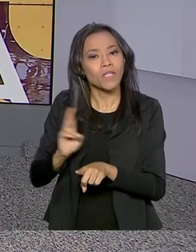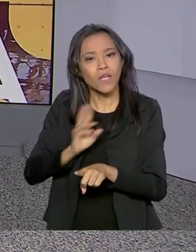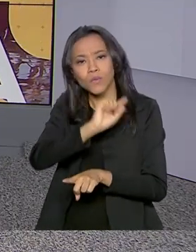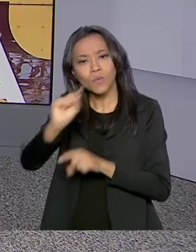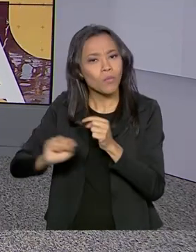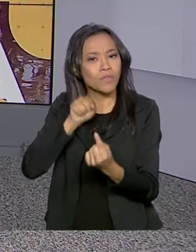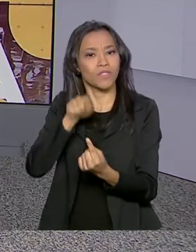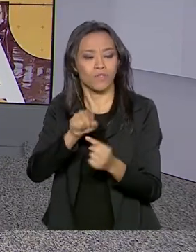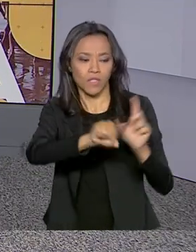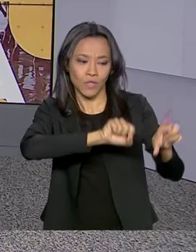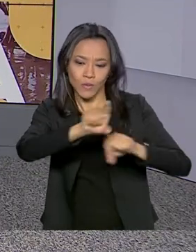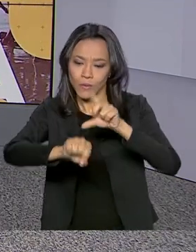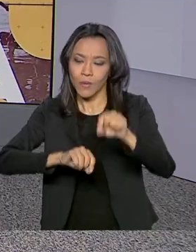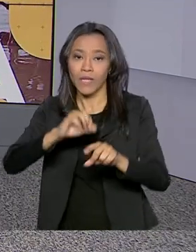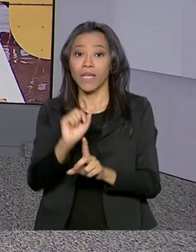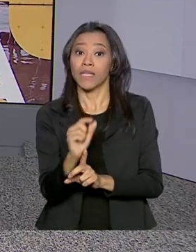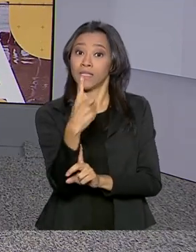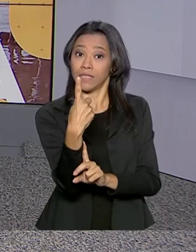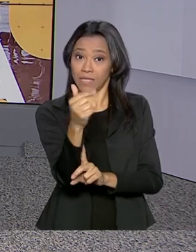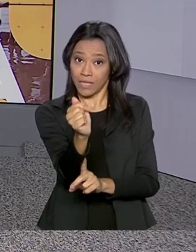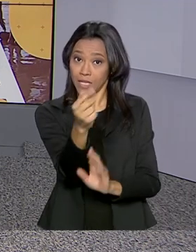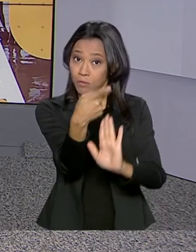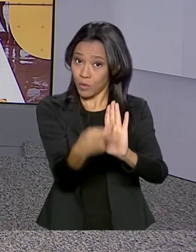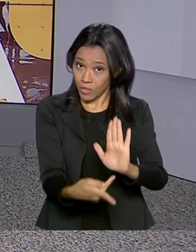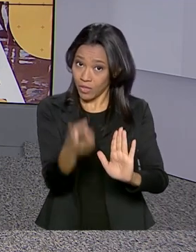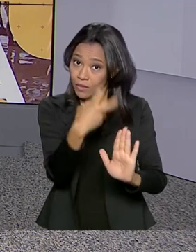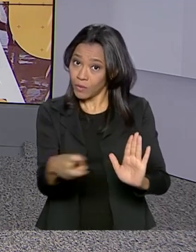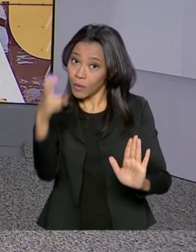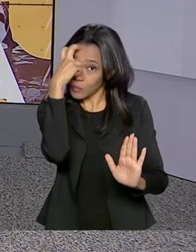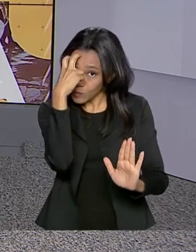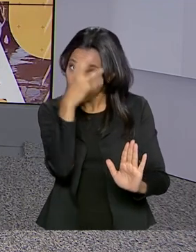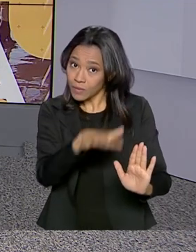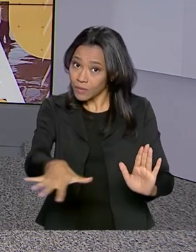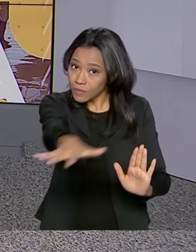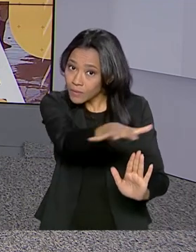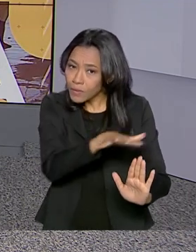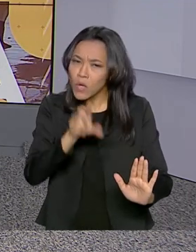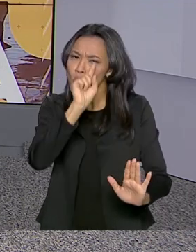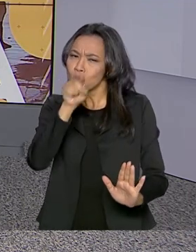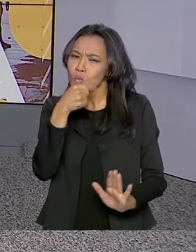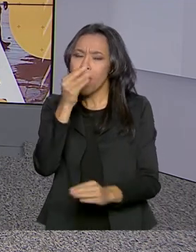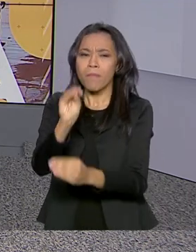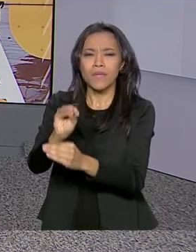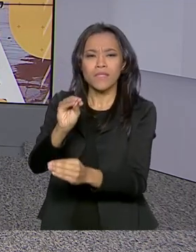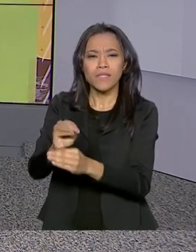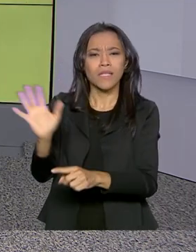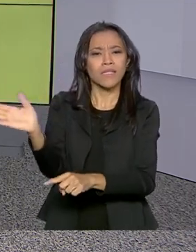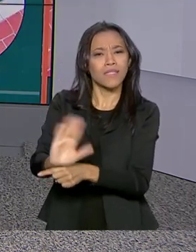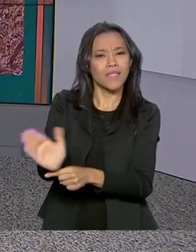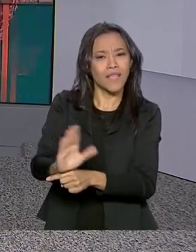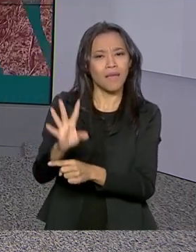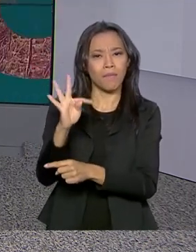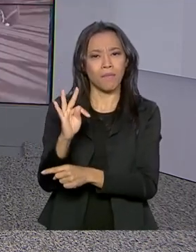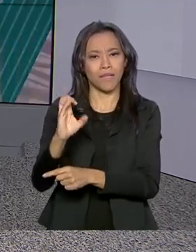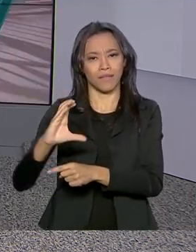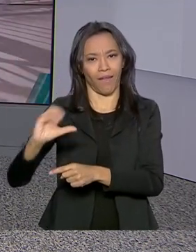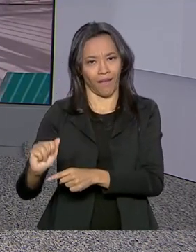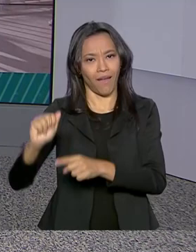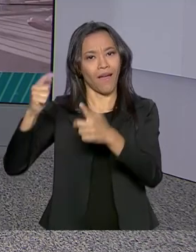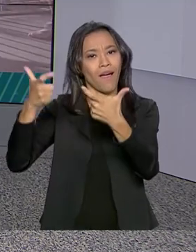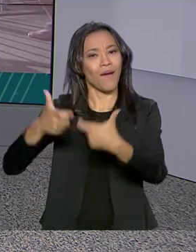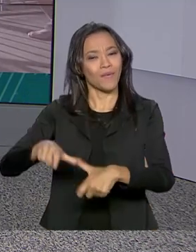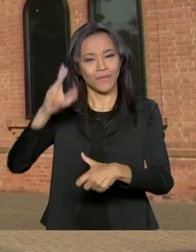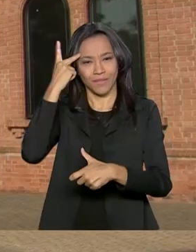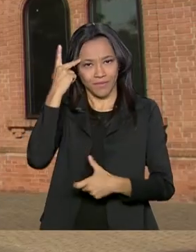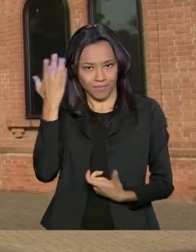seleção de 17 projetos culturais. Um deles é o projeto de preservação da Cinemateca Brasileira em São Paulo.